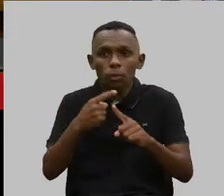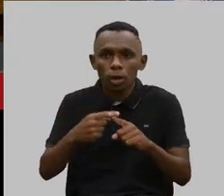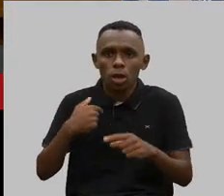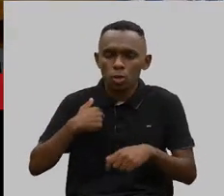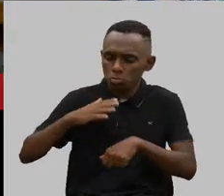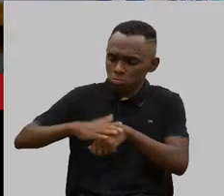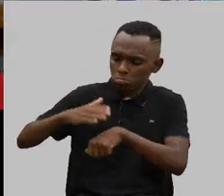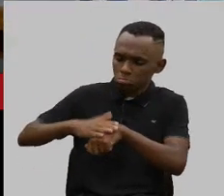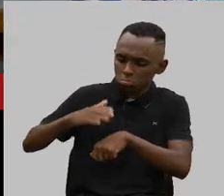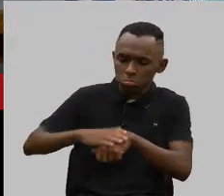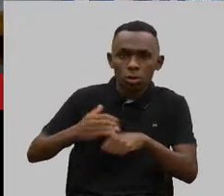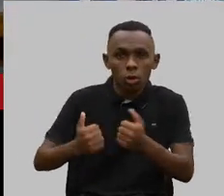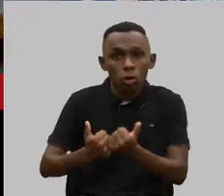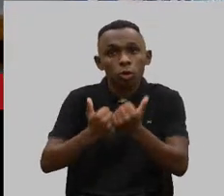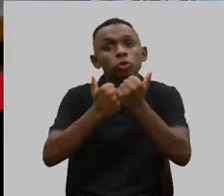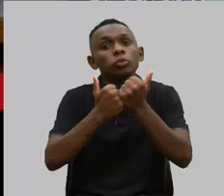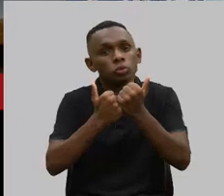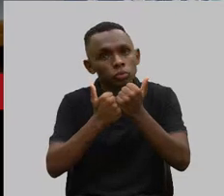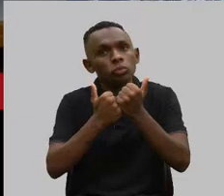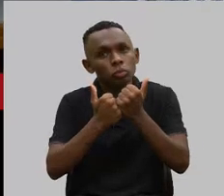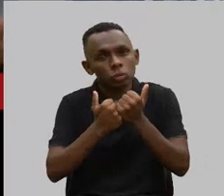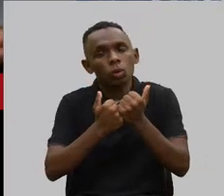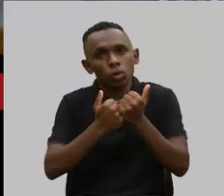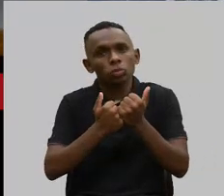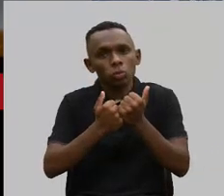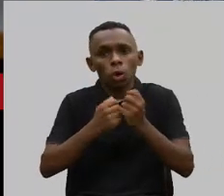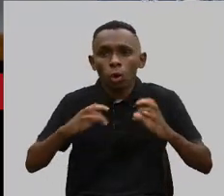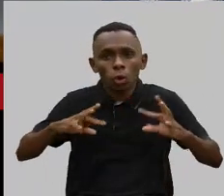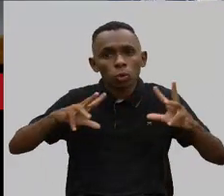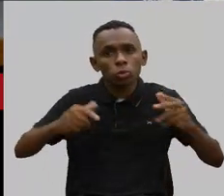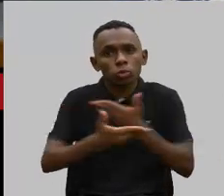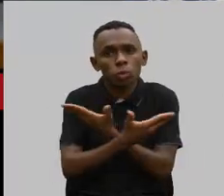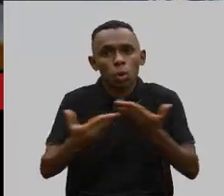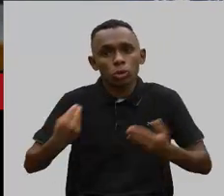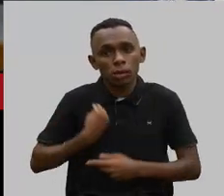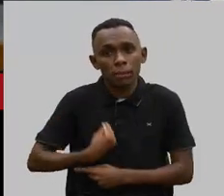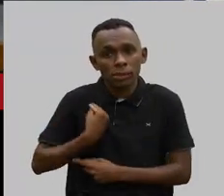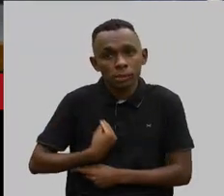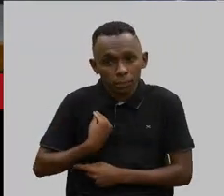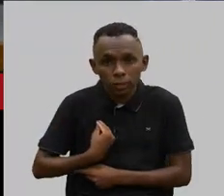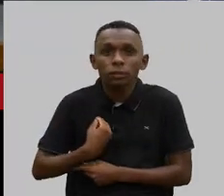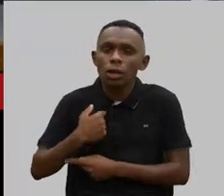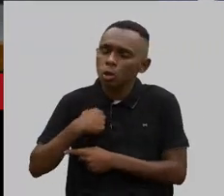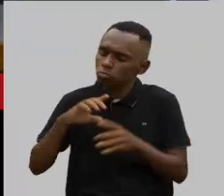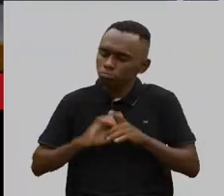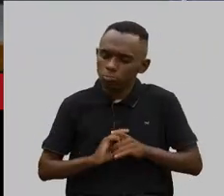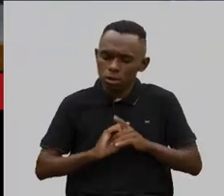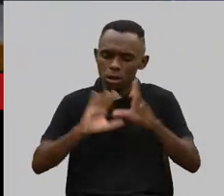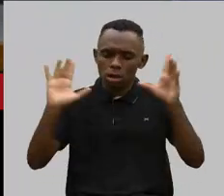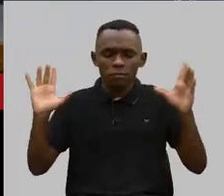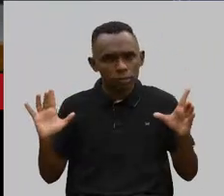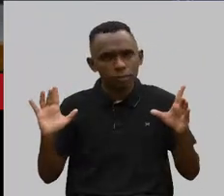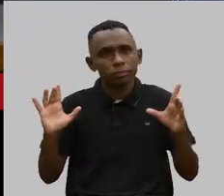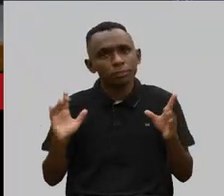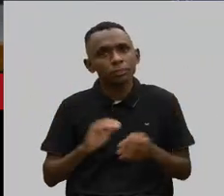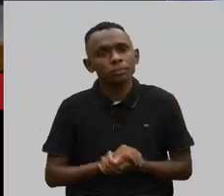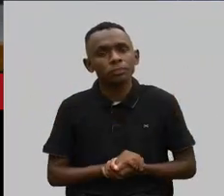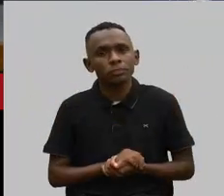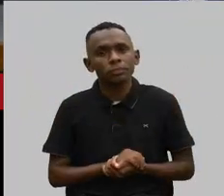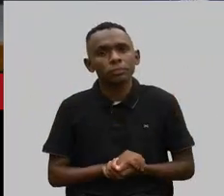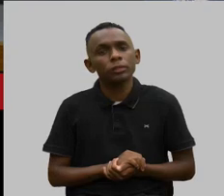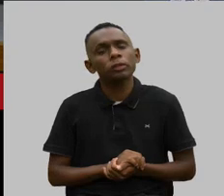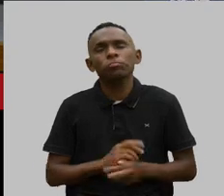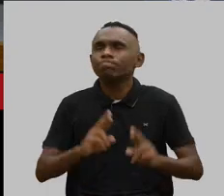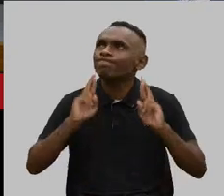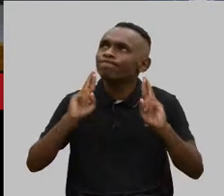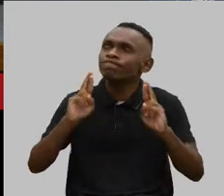contribuir com a doutora e com os demais participantes aqui, estou à disposição e espero